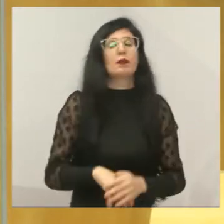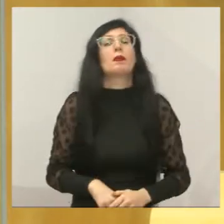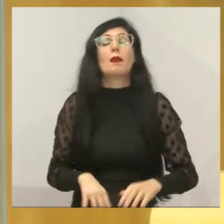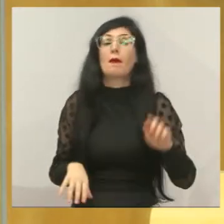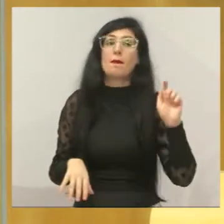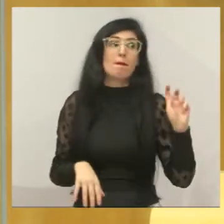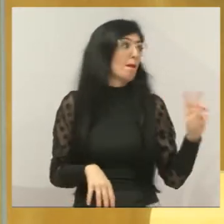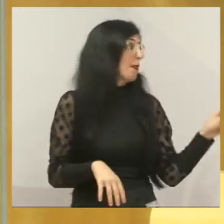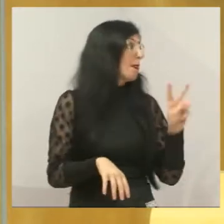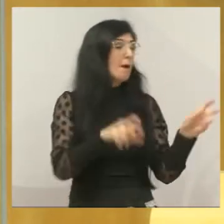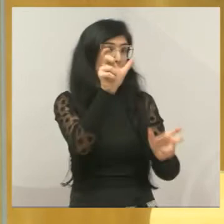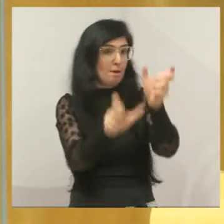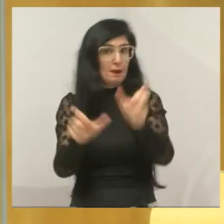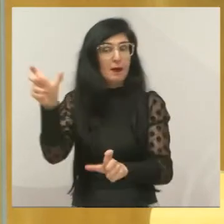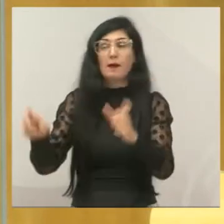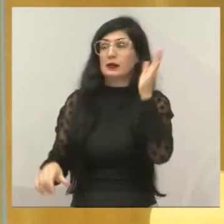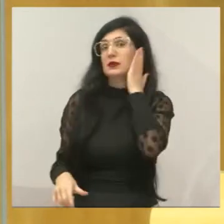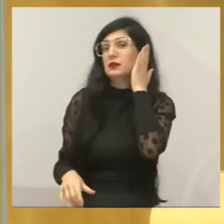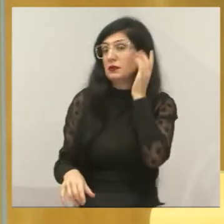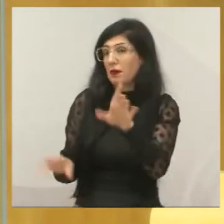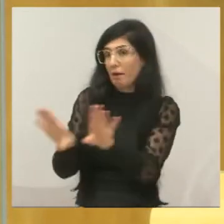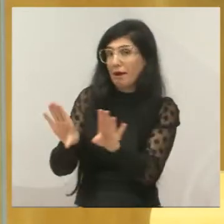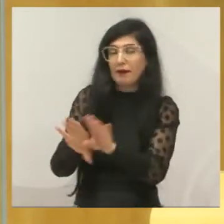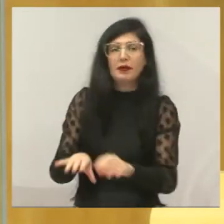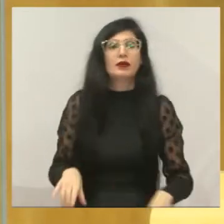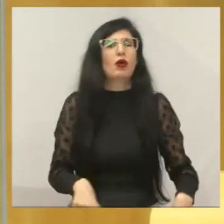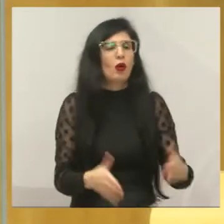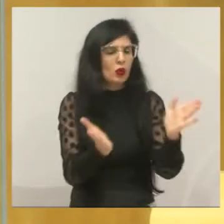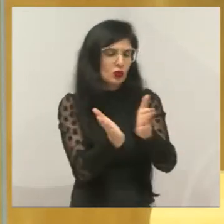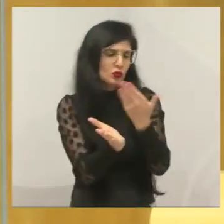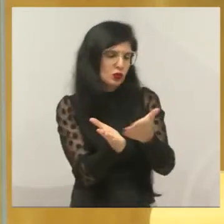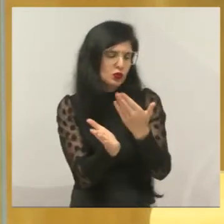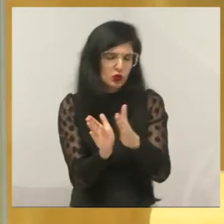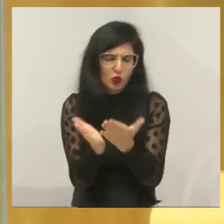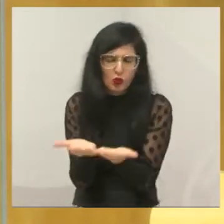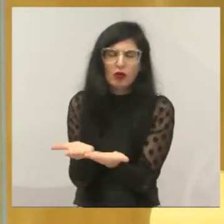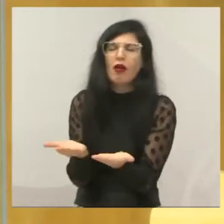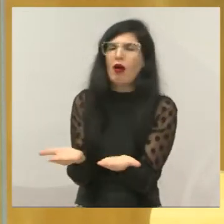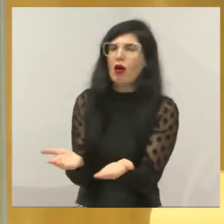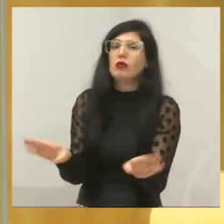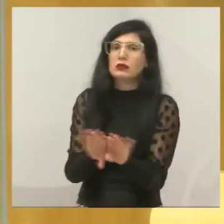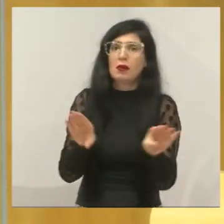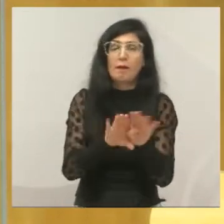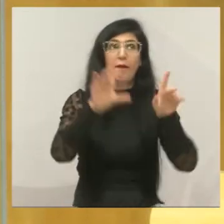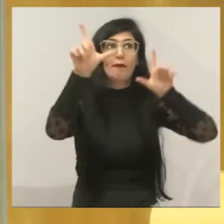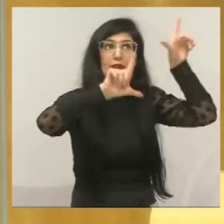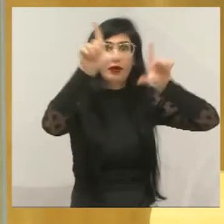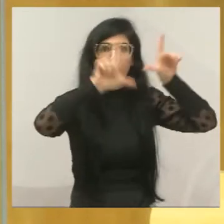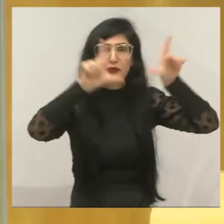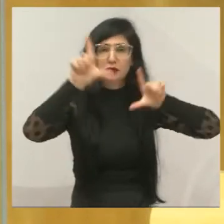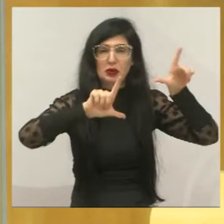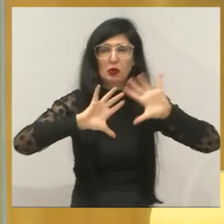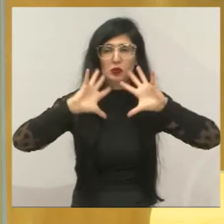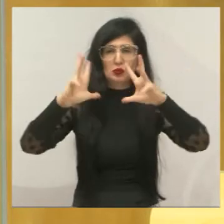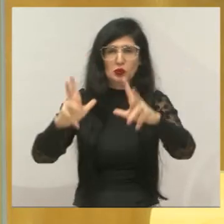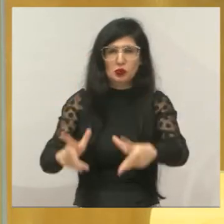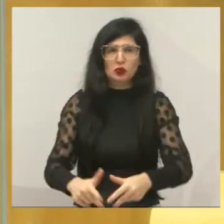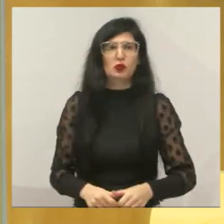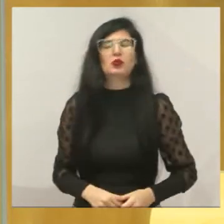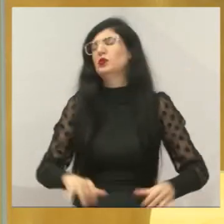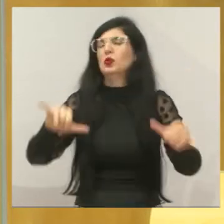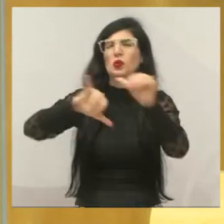páginas dos jornais e a televisão também, seja ela qual for, têm mencionado